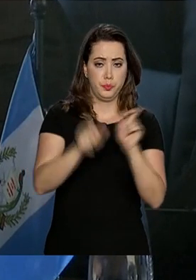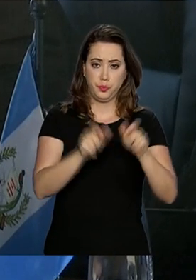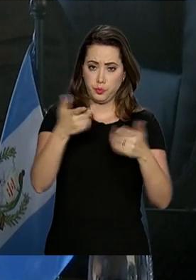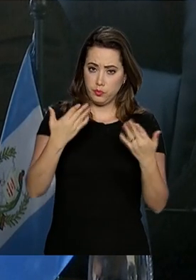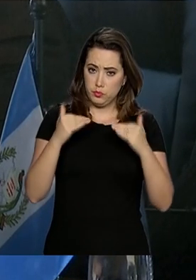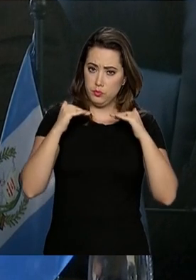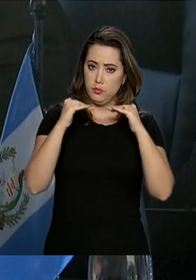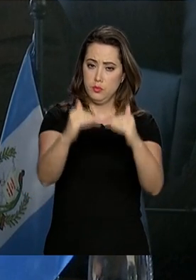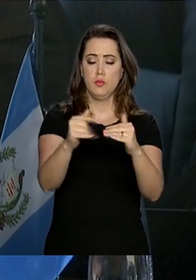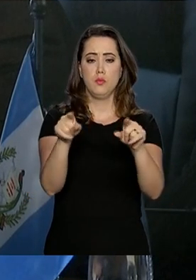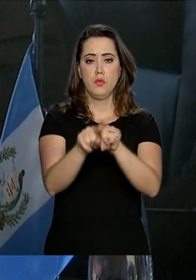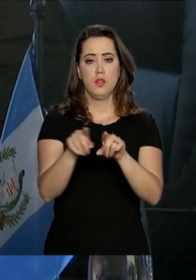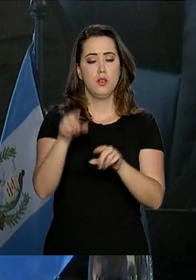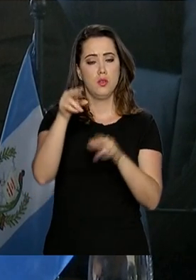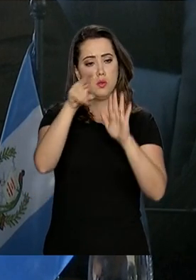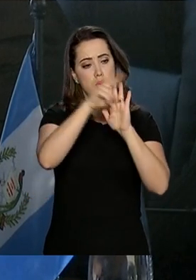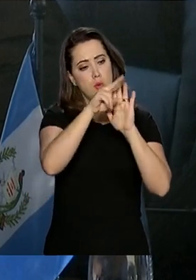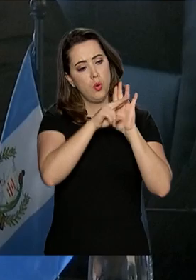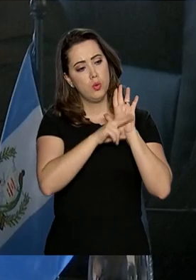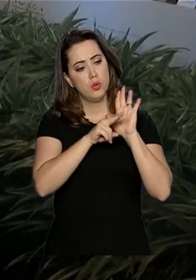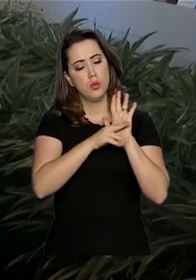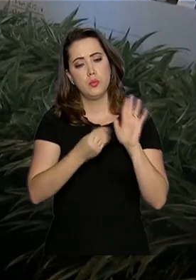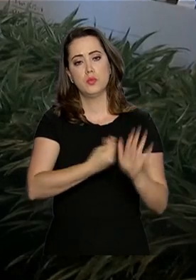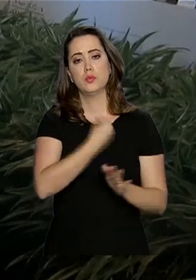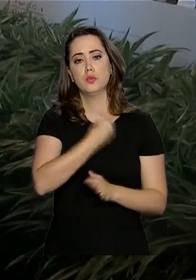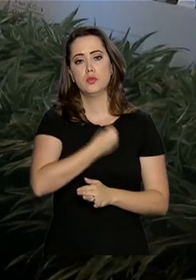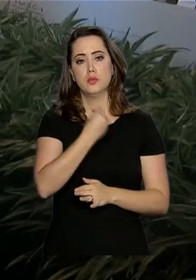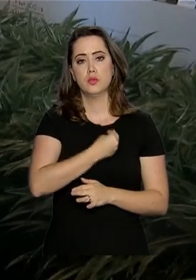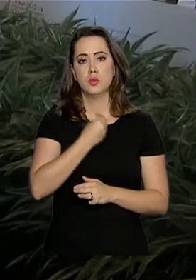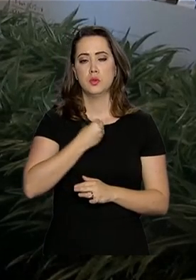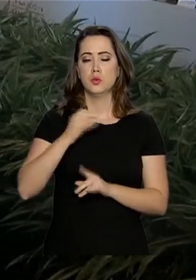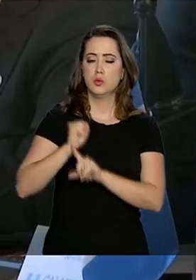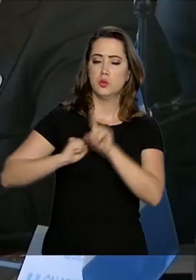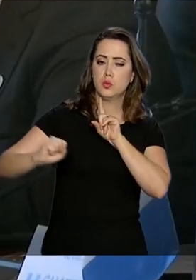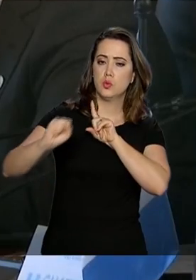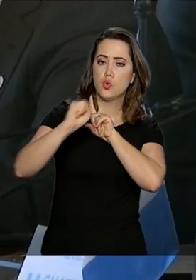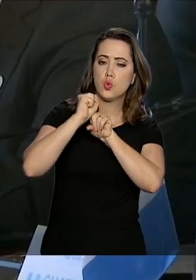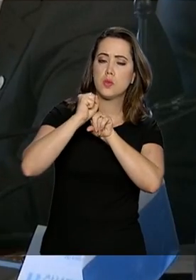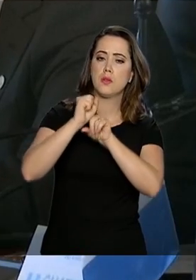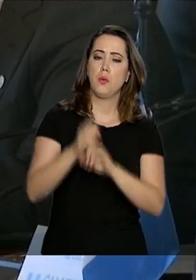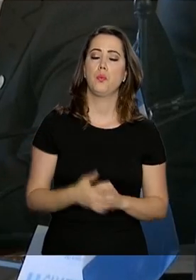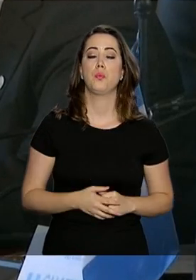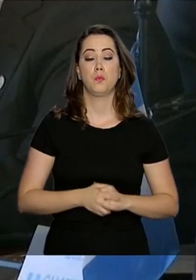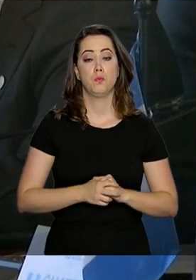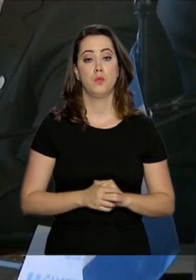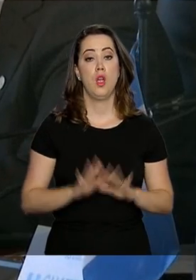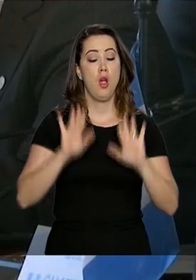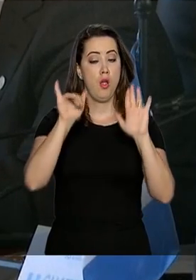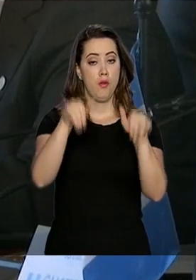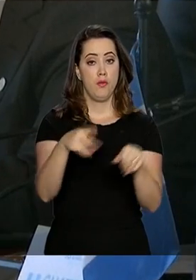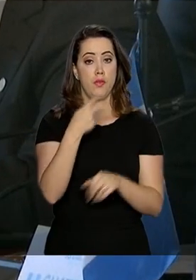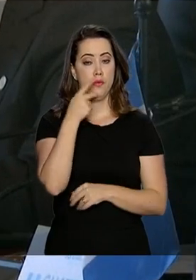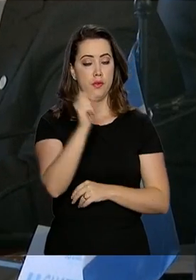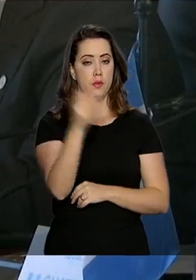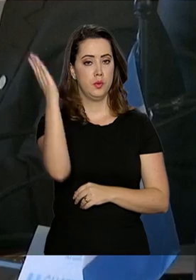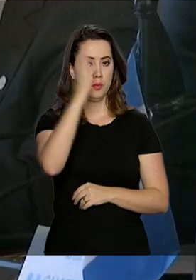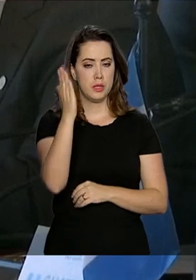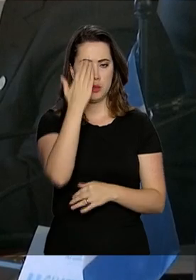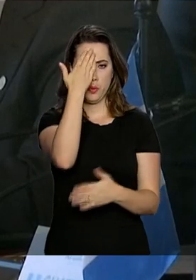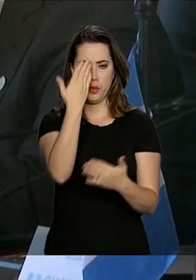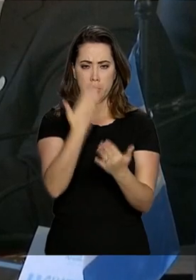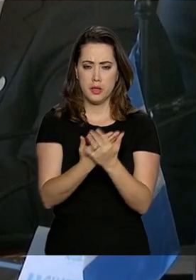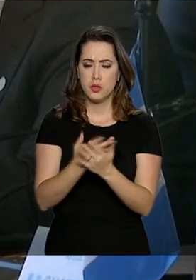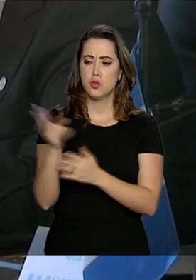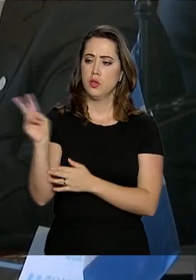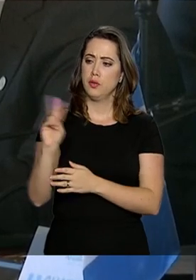estabelecidos como normas de convivência nas sociedades. Hamilton Mourão finalizou dizendo que o Brasil acredita que